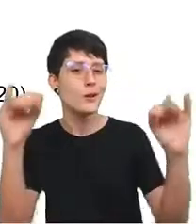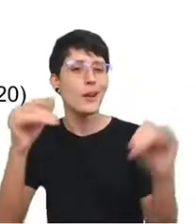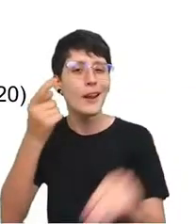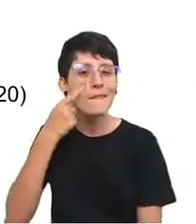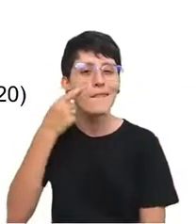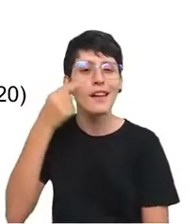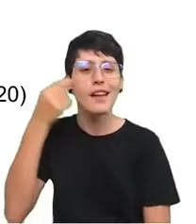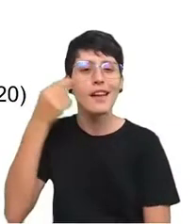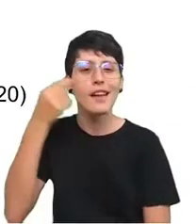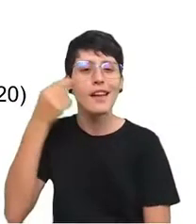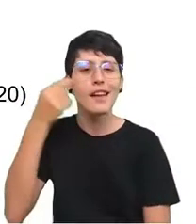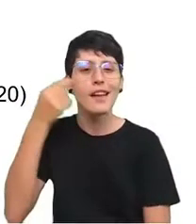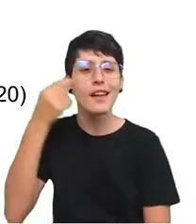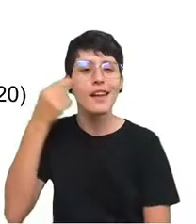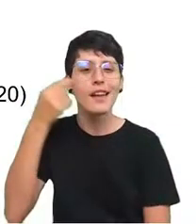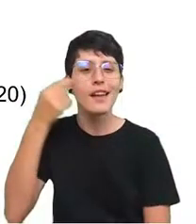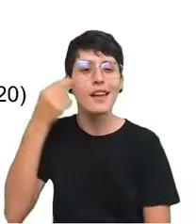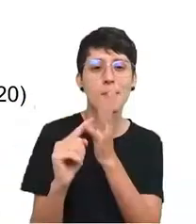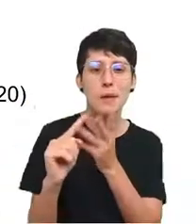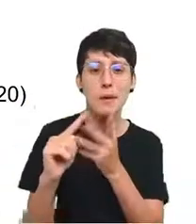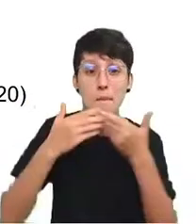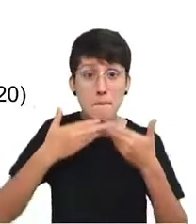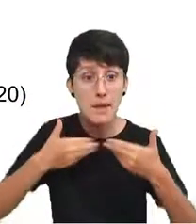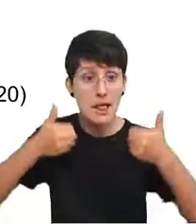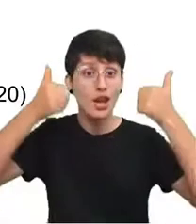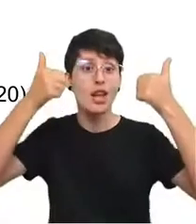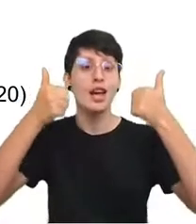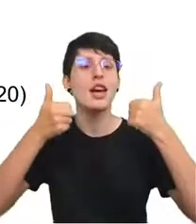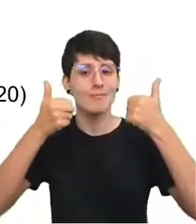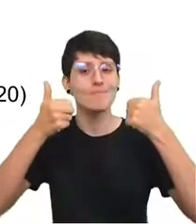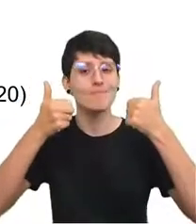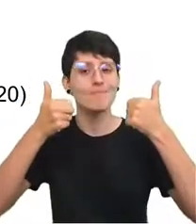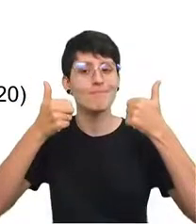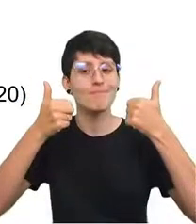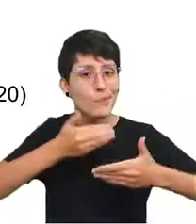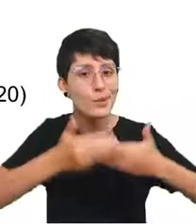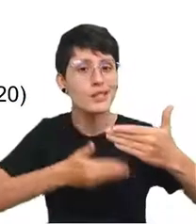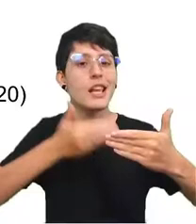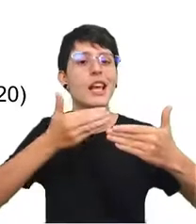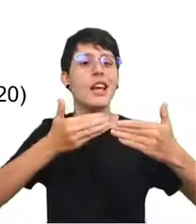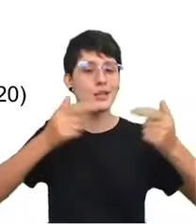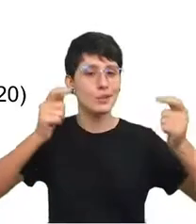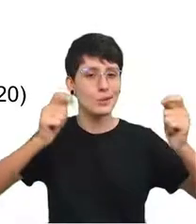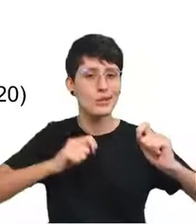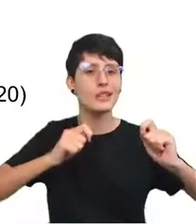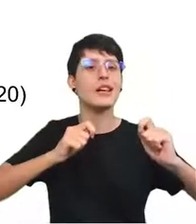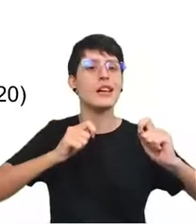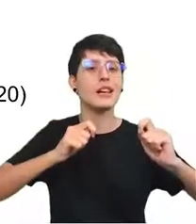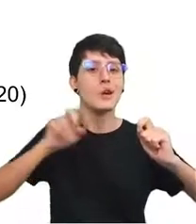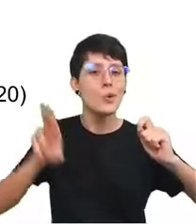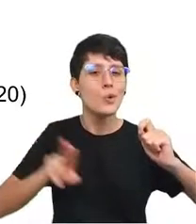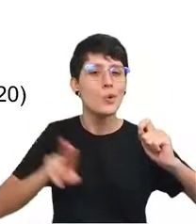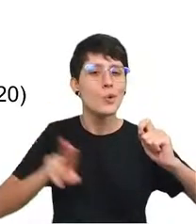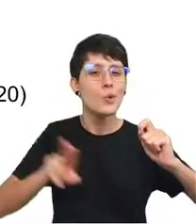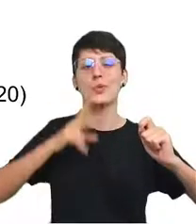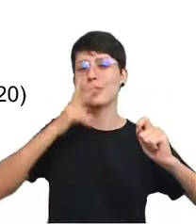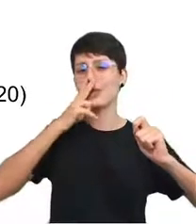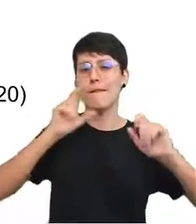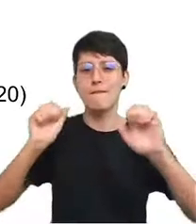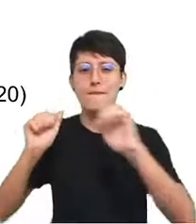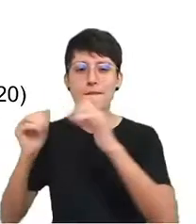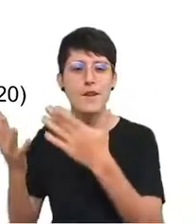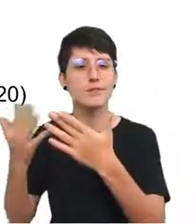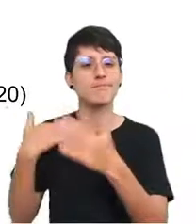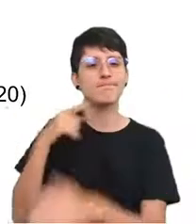do modelo e melhorá-lo. E no processo isso permite também o escrutínio externo. Então os peritos que em